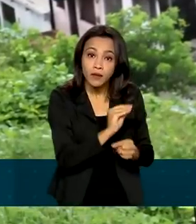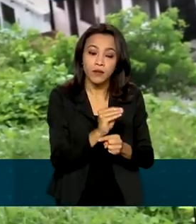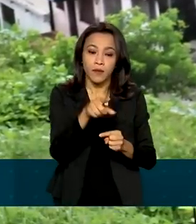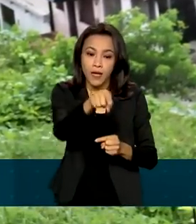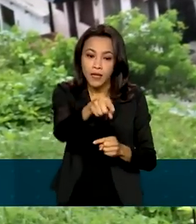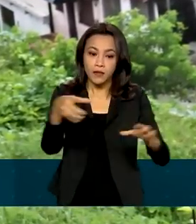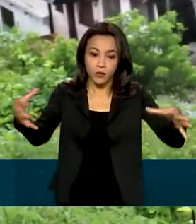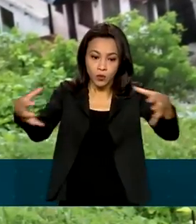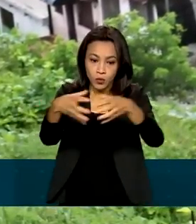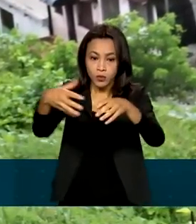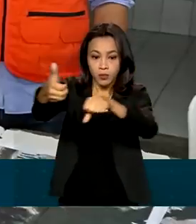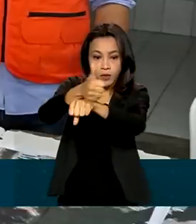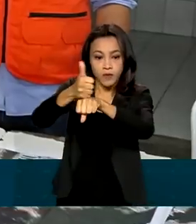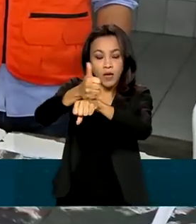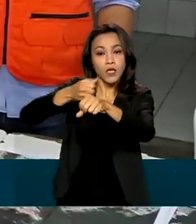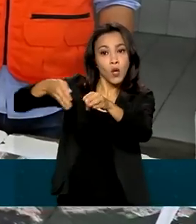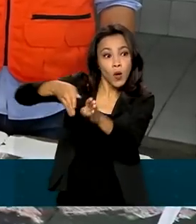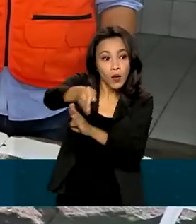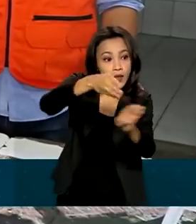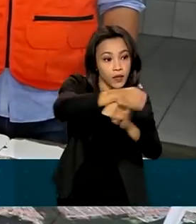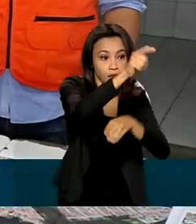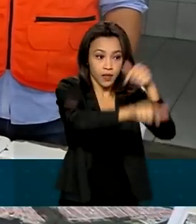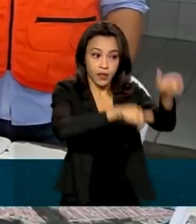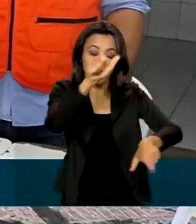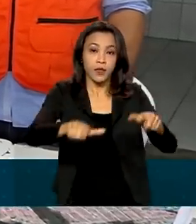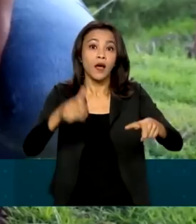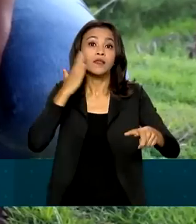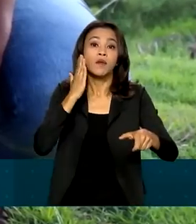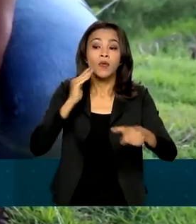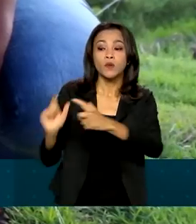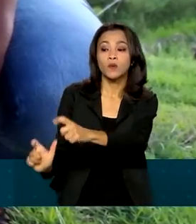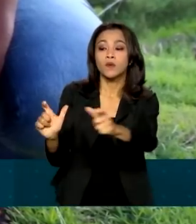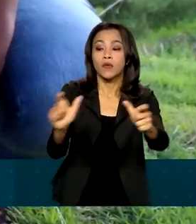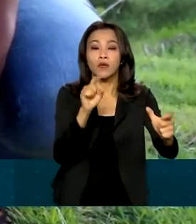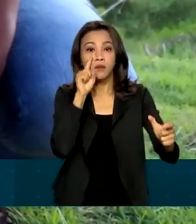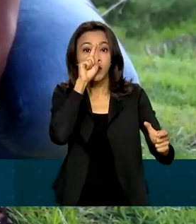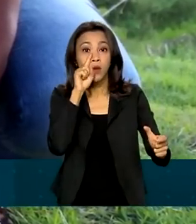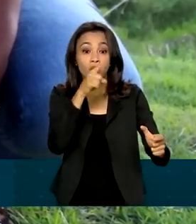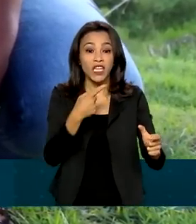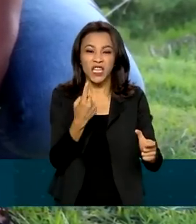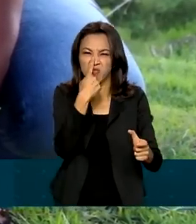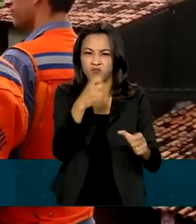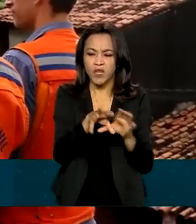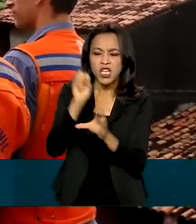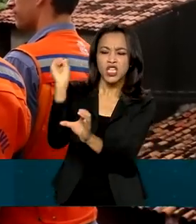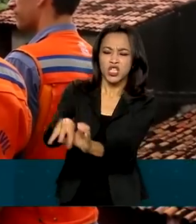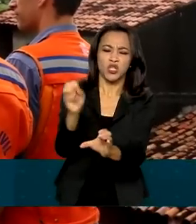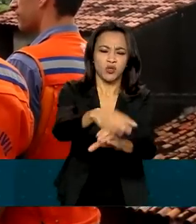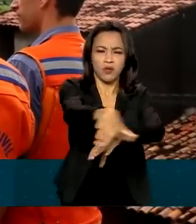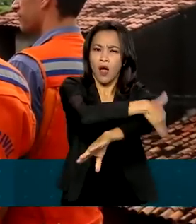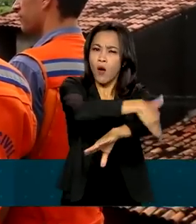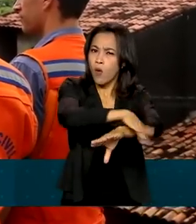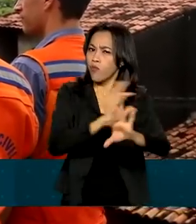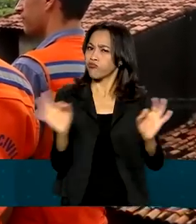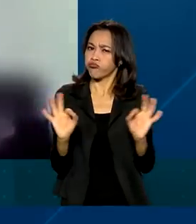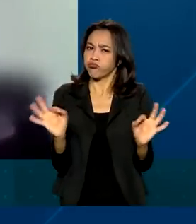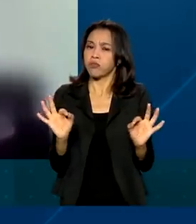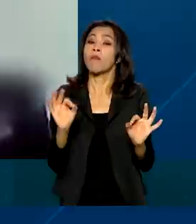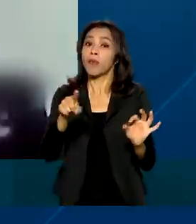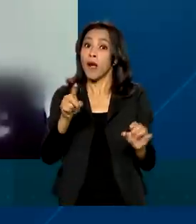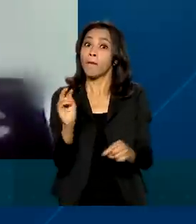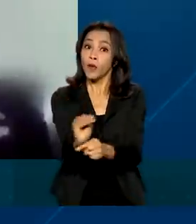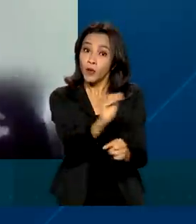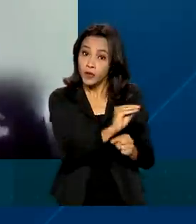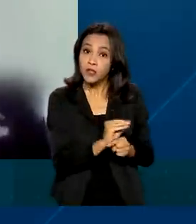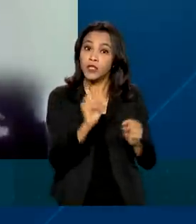equipe ensina ao morador como mapear locais perigosos e a não jogar lixo na rua para proteger o meio ambiente. São